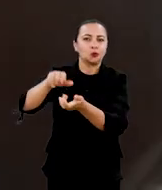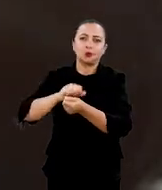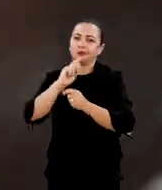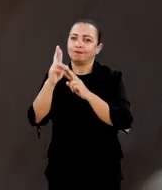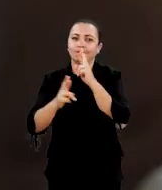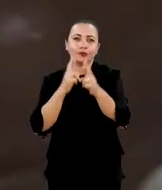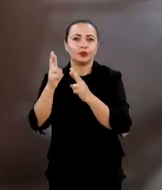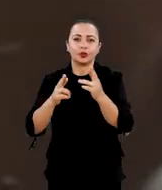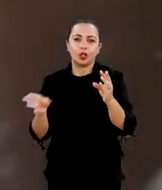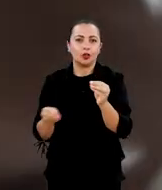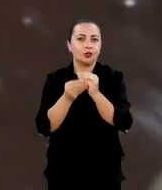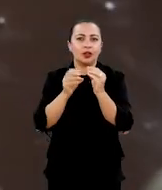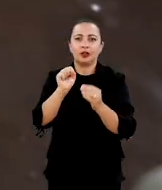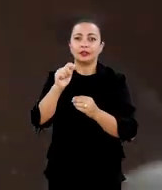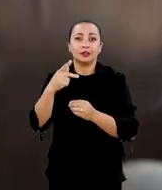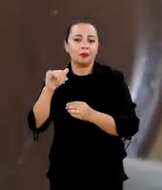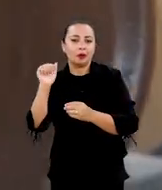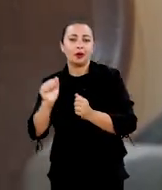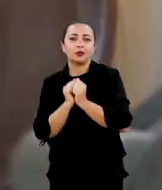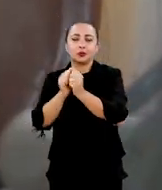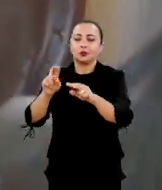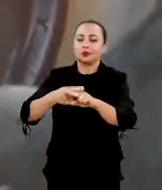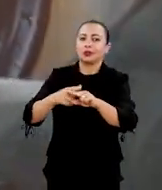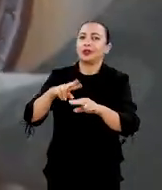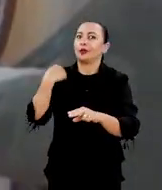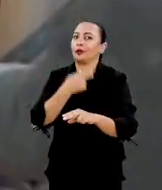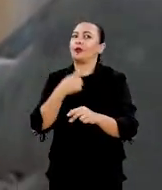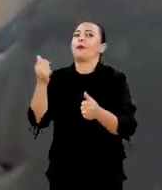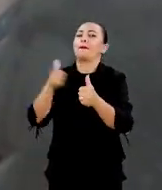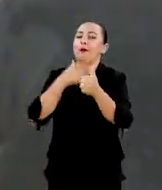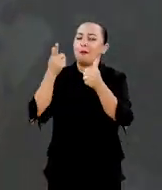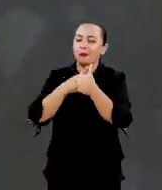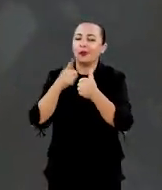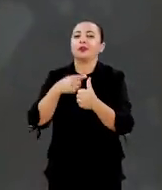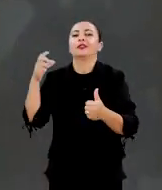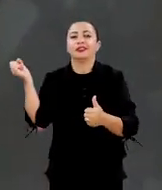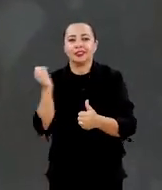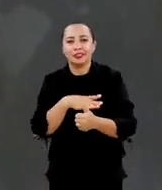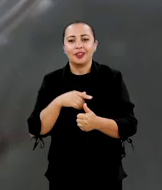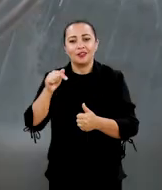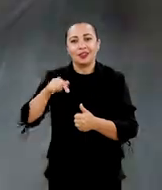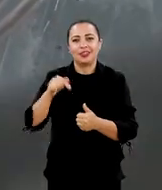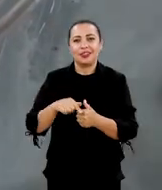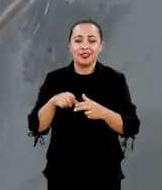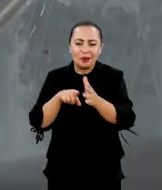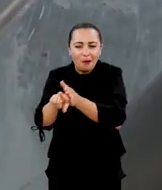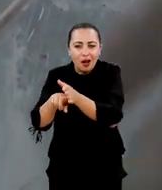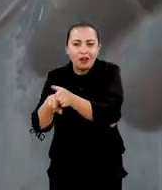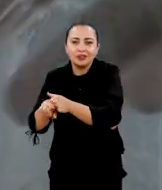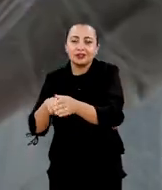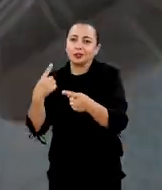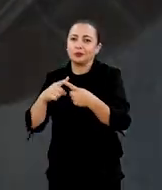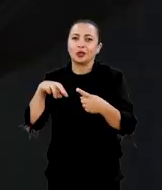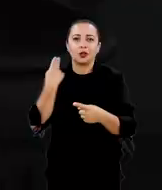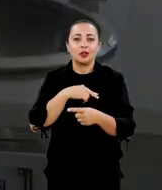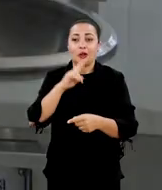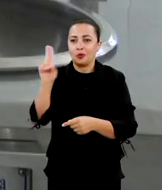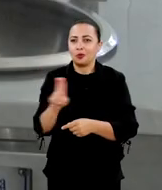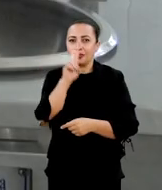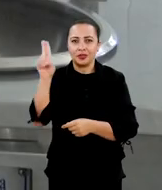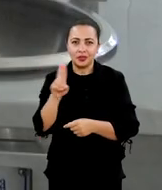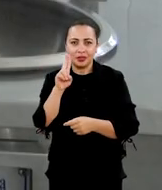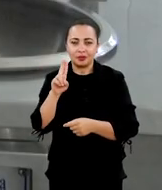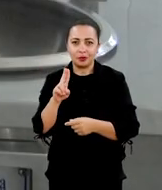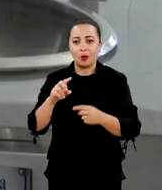no mundo relacionada à adição da sapucaia ao chocolate, então seremos os pioneiros e inovadores nesse quesito, já que a gente está